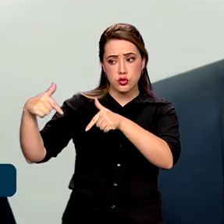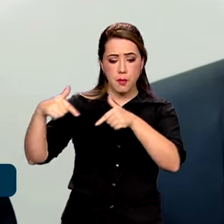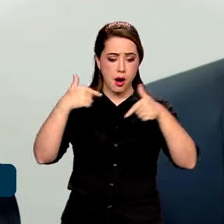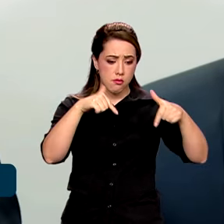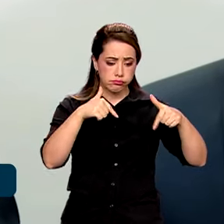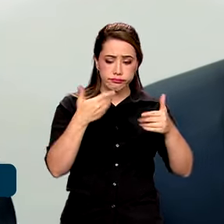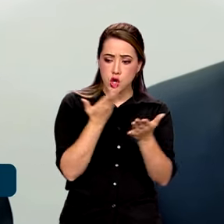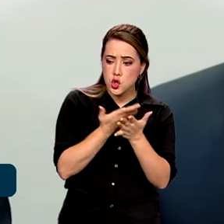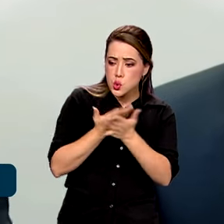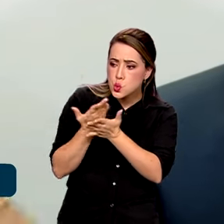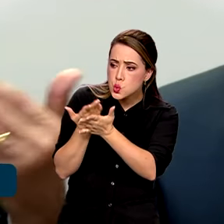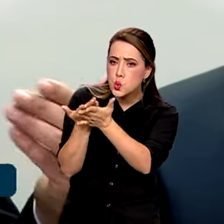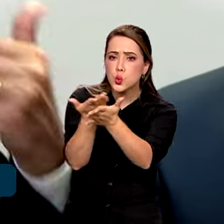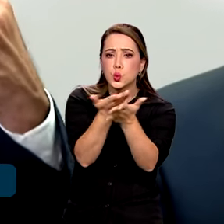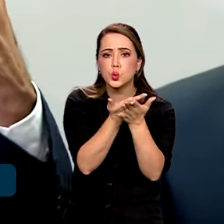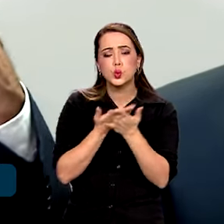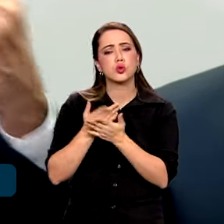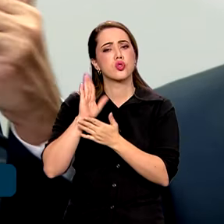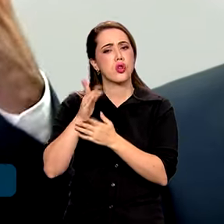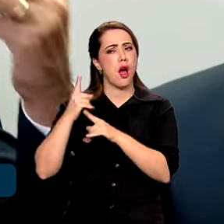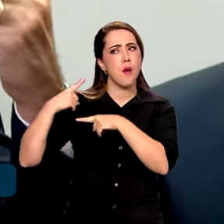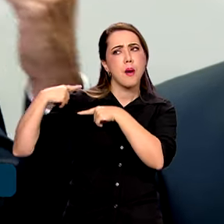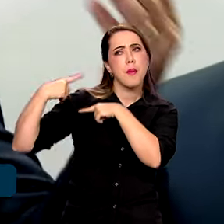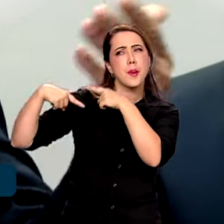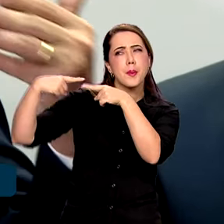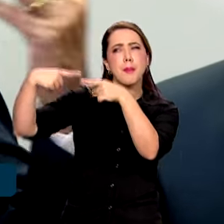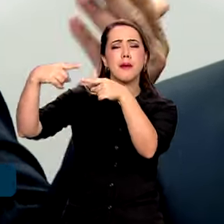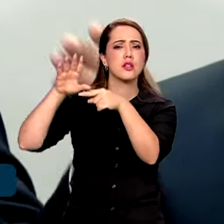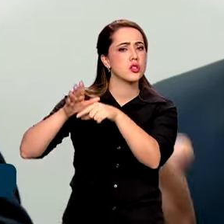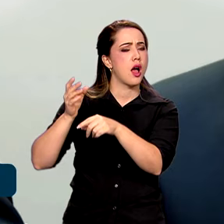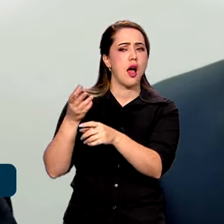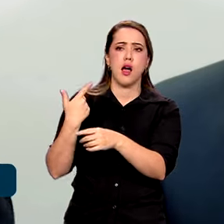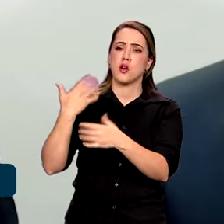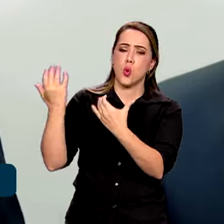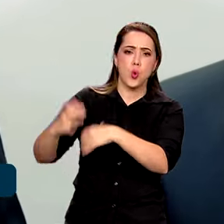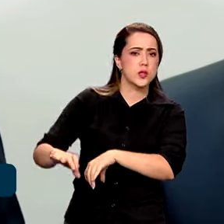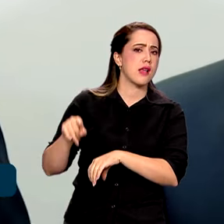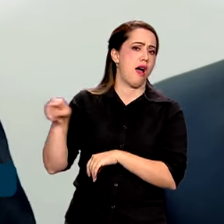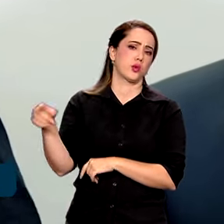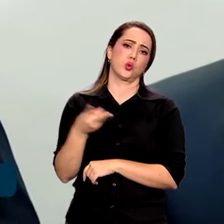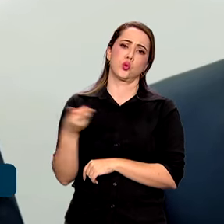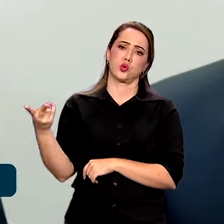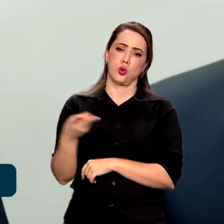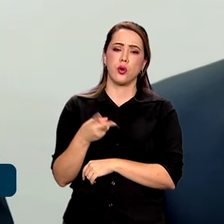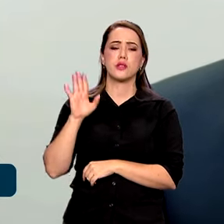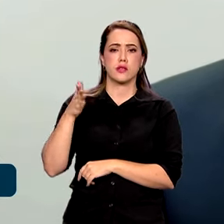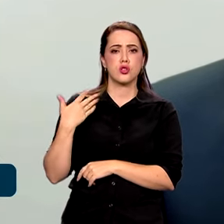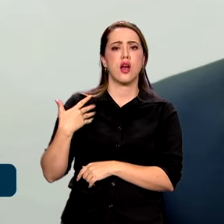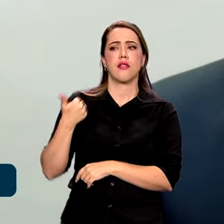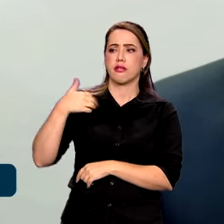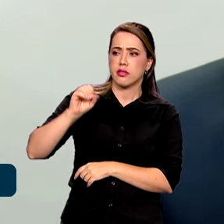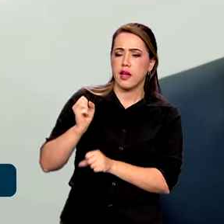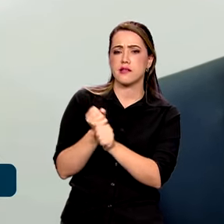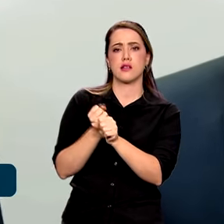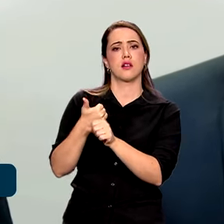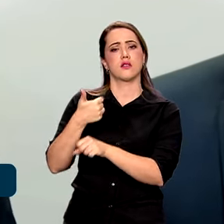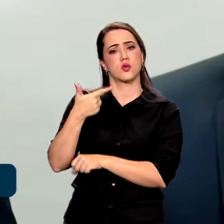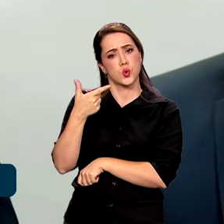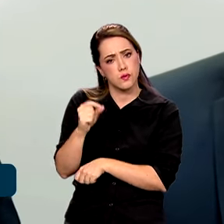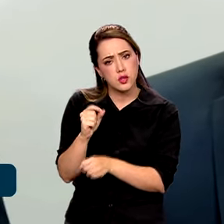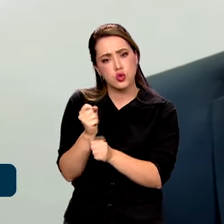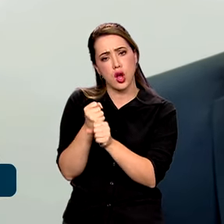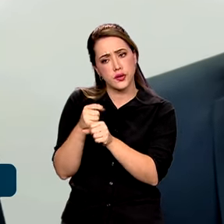faz estudo, gente de carreira, gente que faz isso há 10, 20 anos, 30 anos. Então, nós estamos levando os melhores subsídios